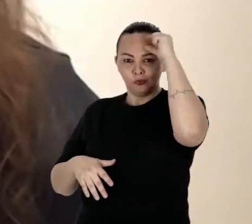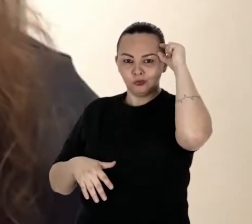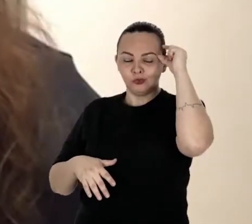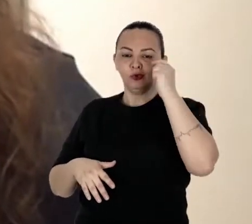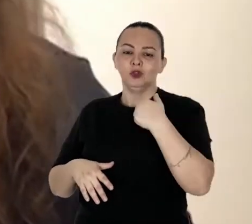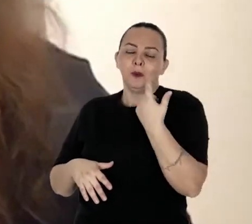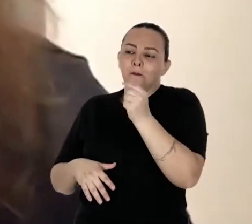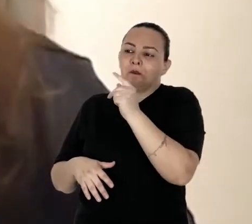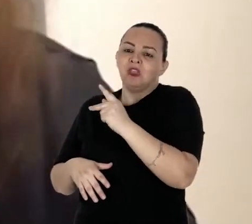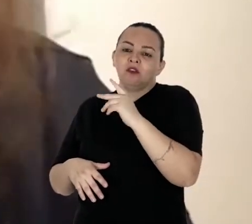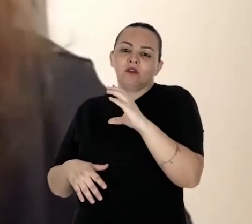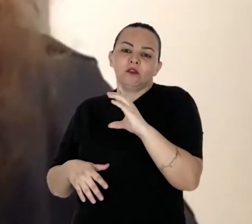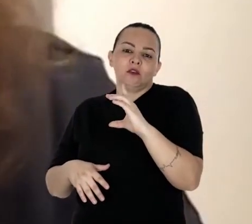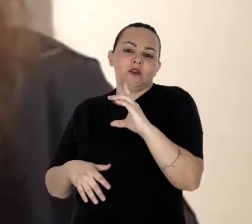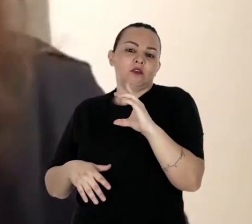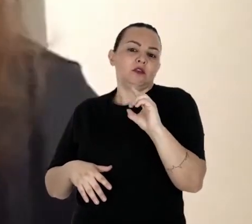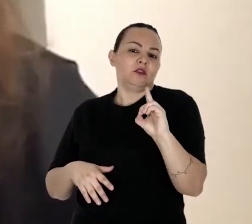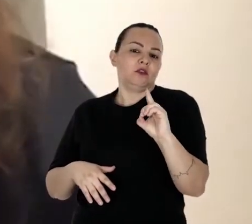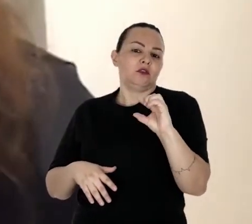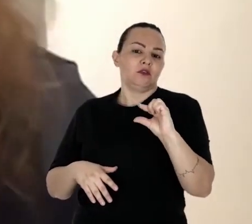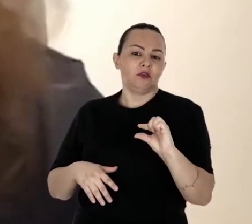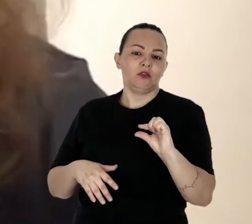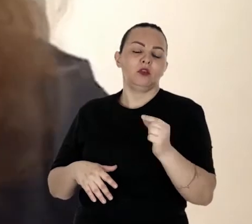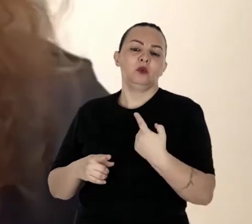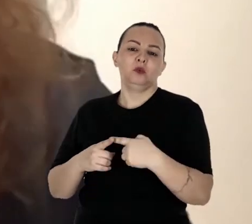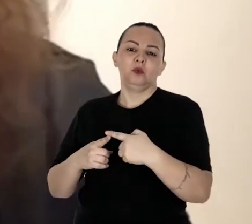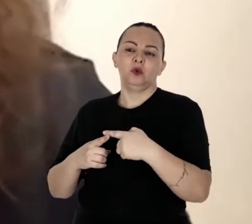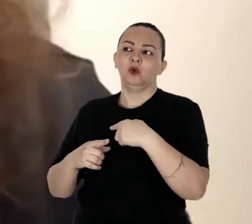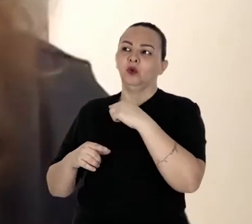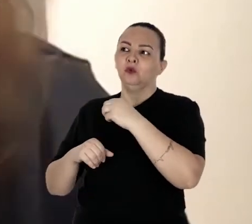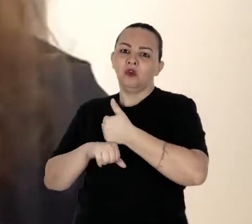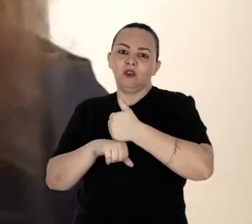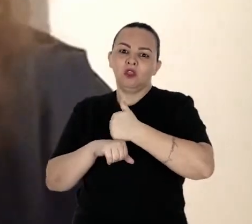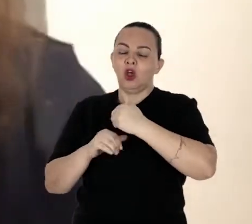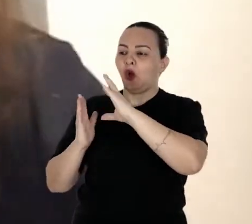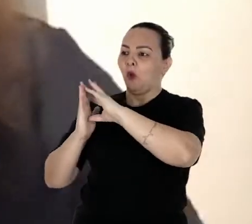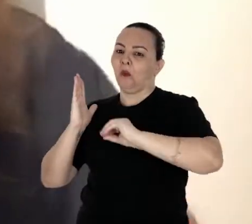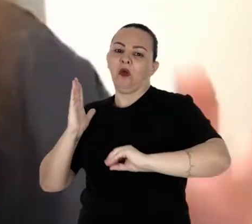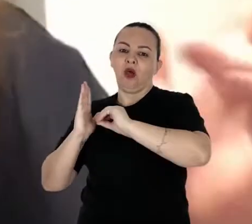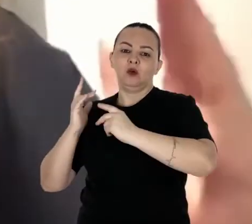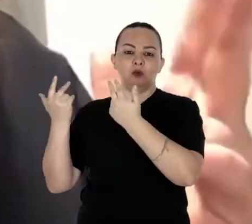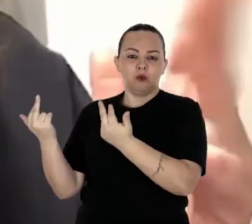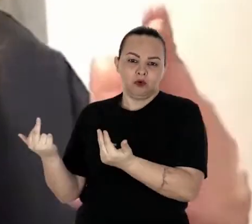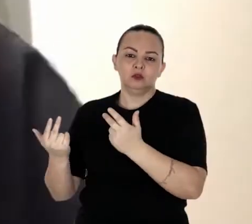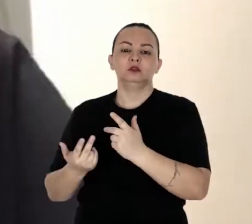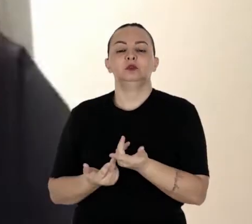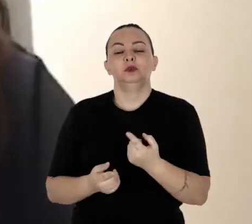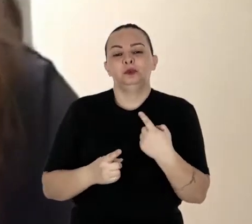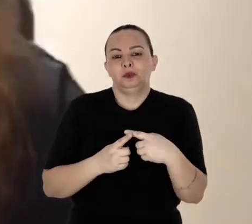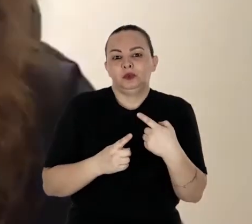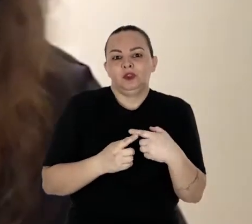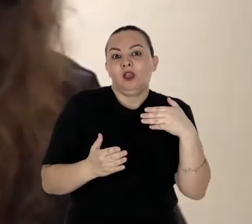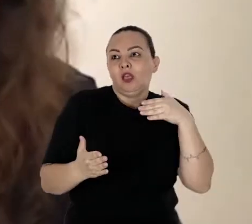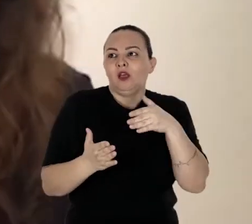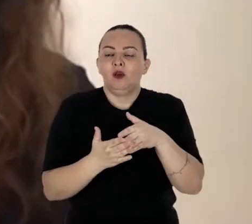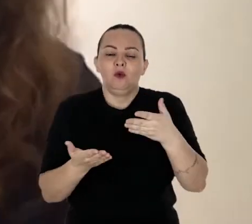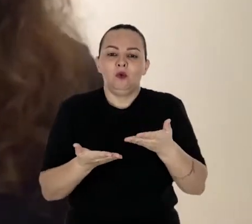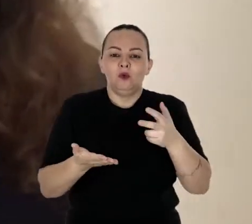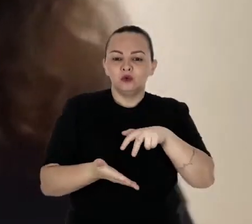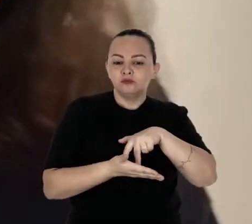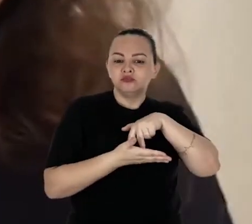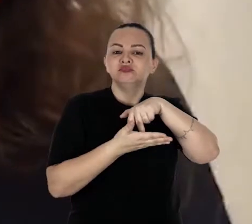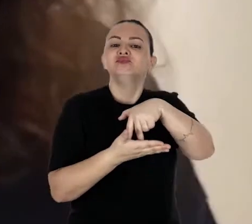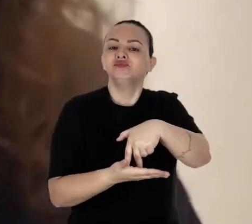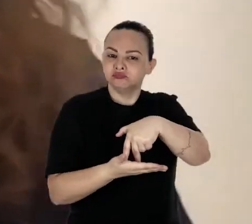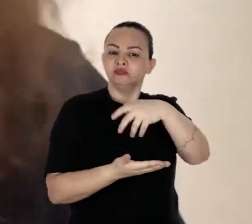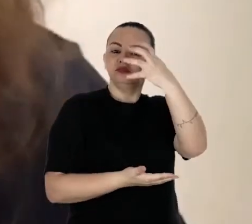rotularam como PCDzinha e pediram todos os profissionais base com o perfil da Julinha. E até hoje, quando eu me